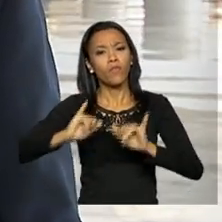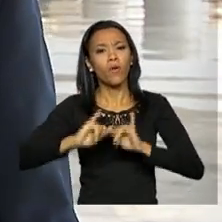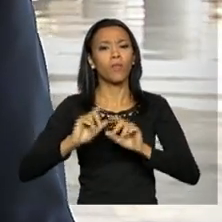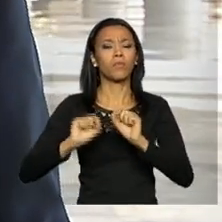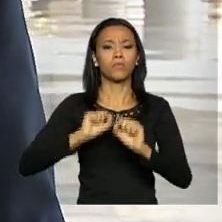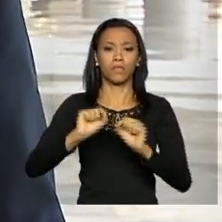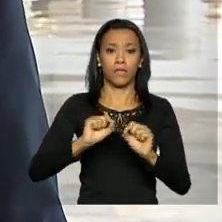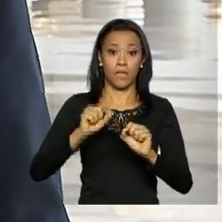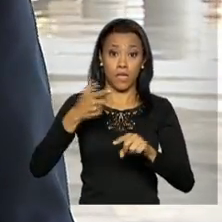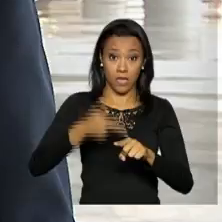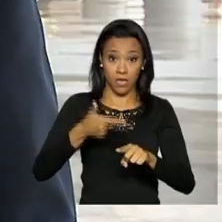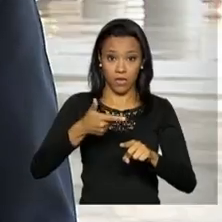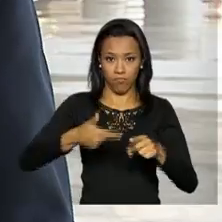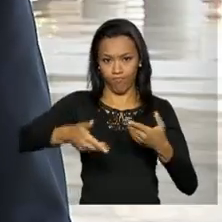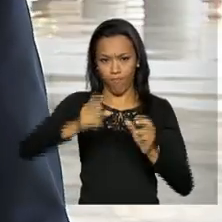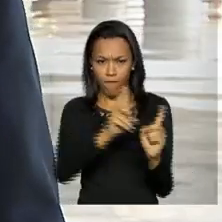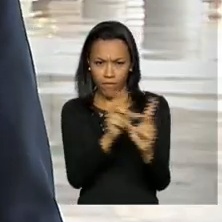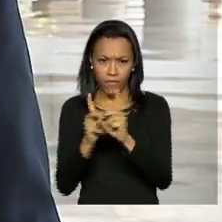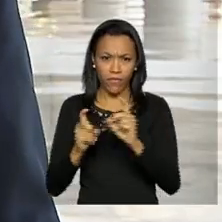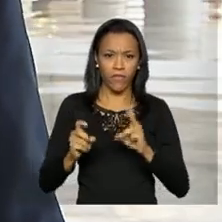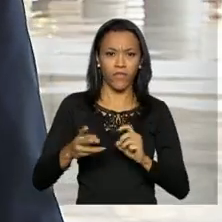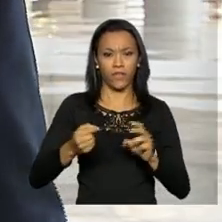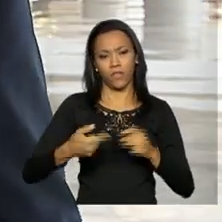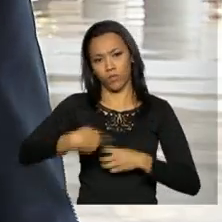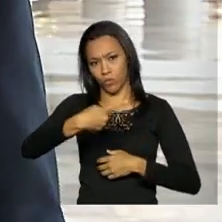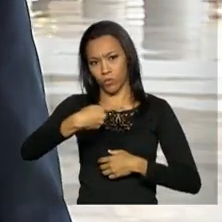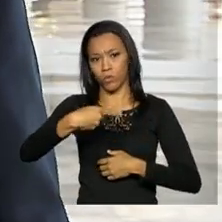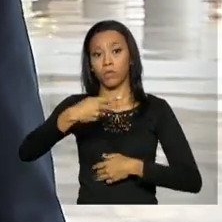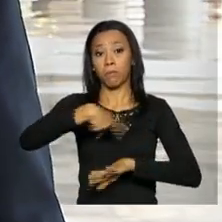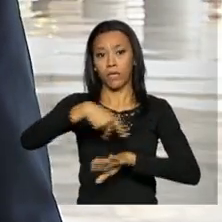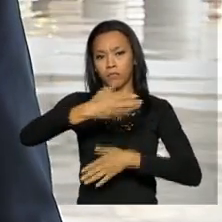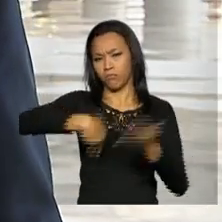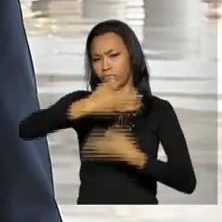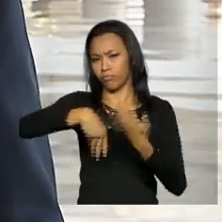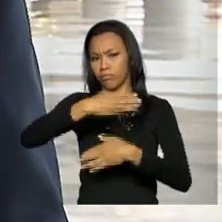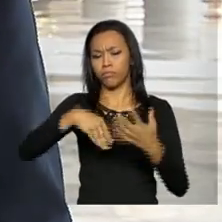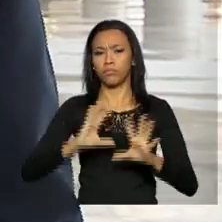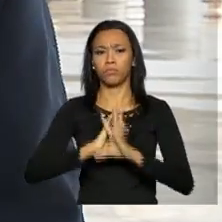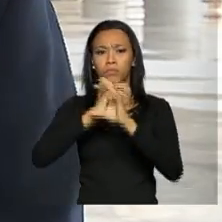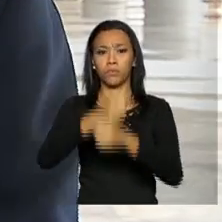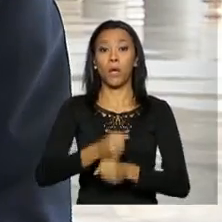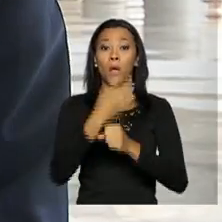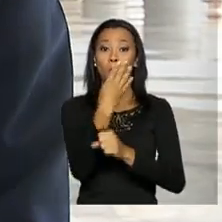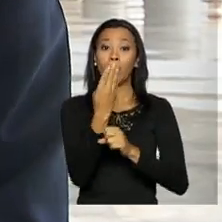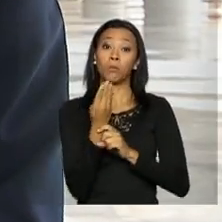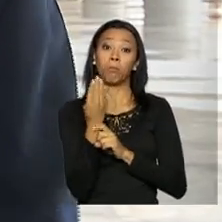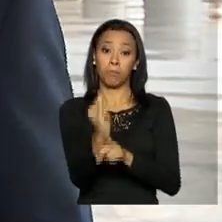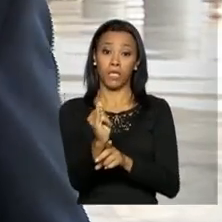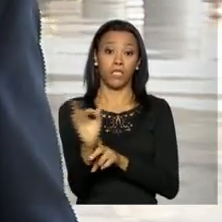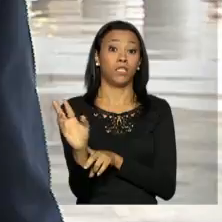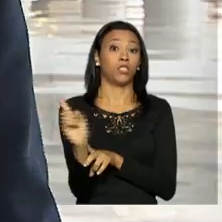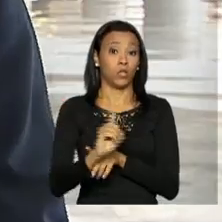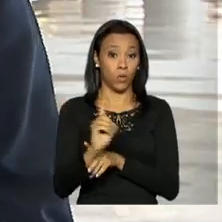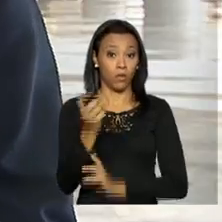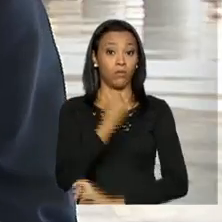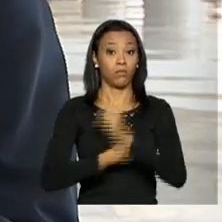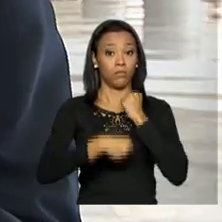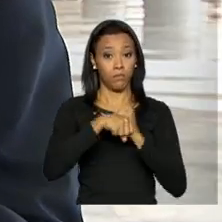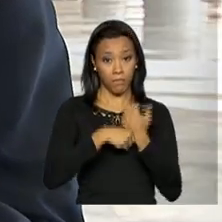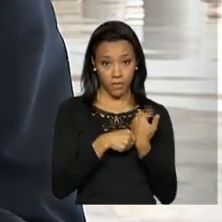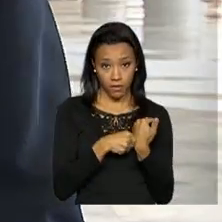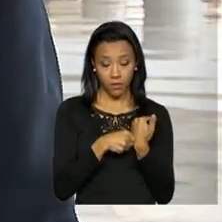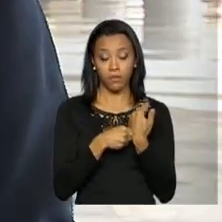é que a corrente de comércio entre os dois países alcançou aproximadamente 4 bilhões de dólares no ano passado.